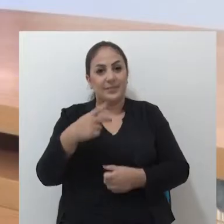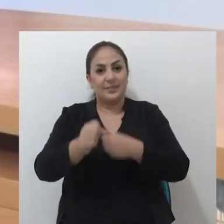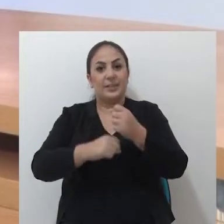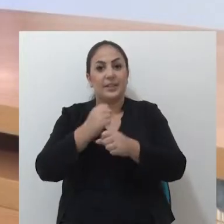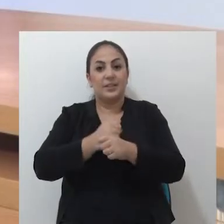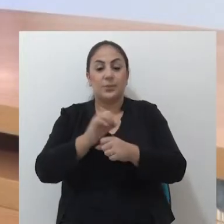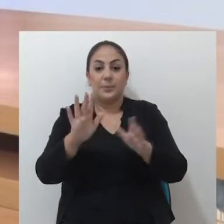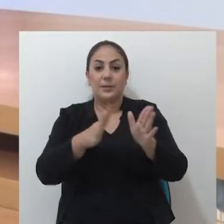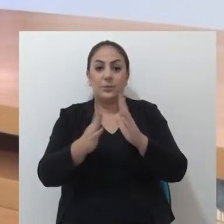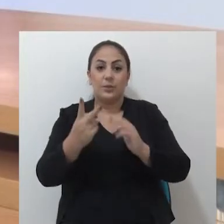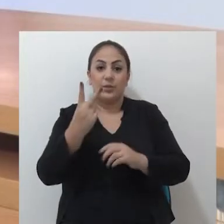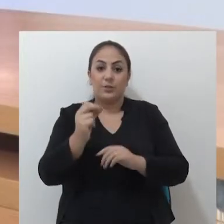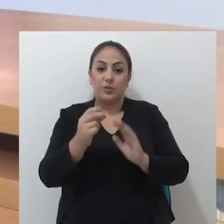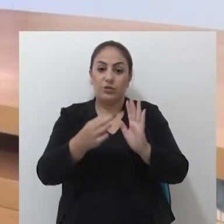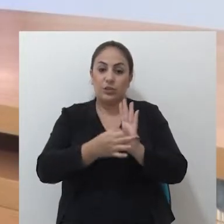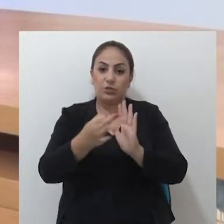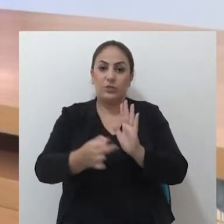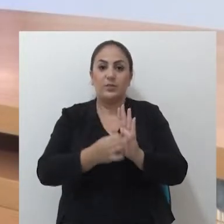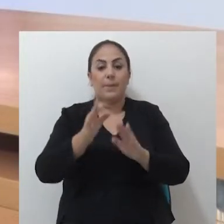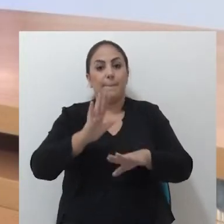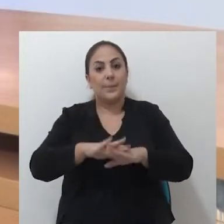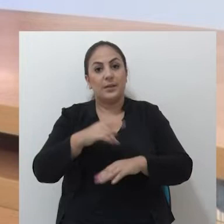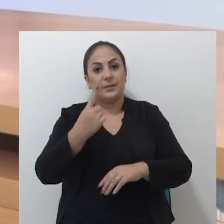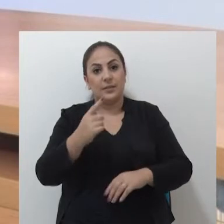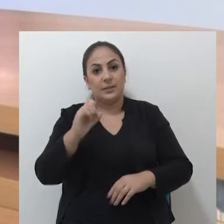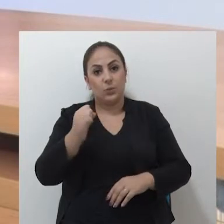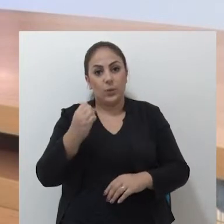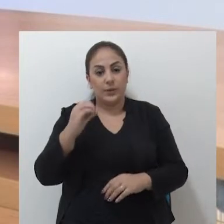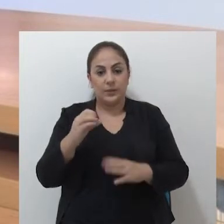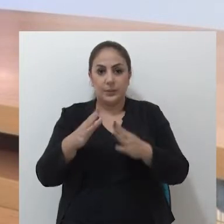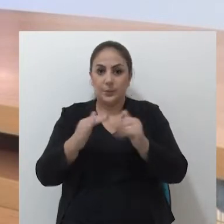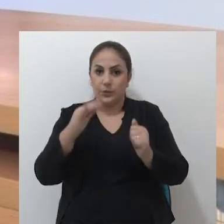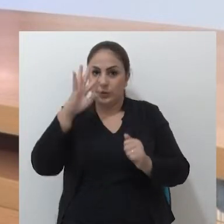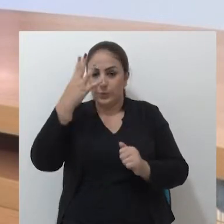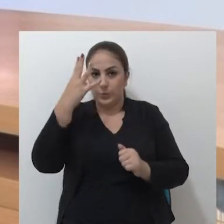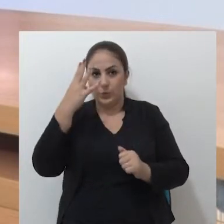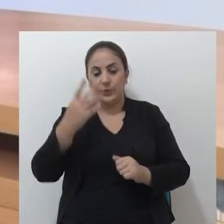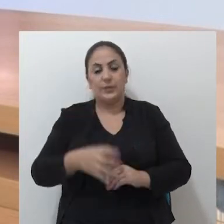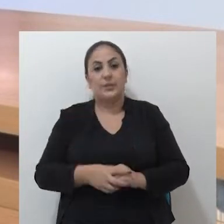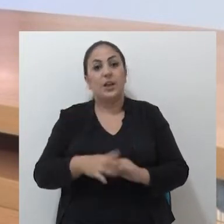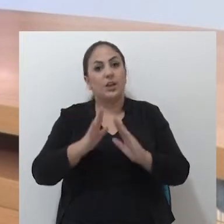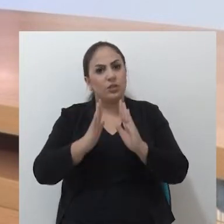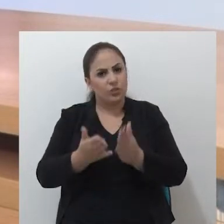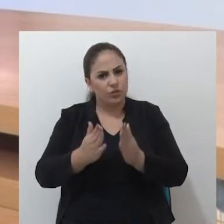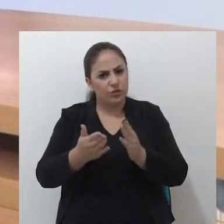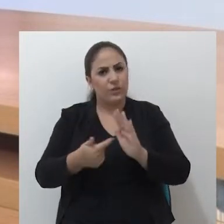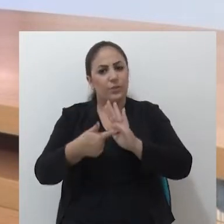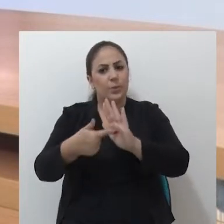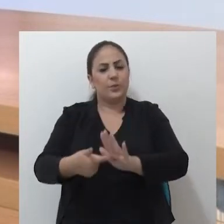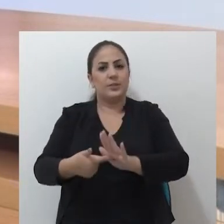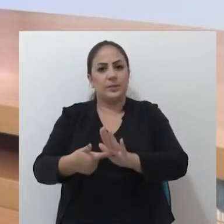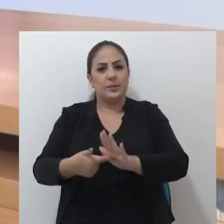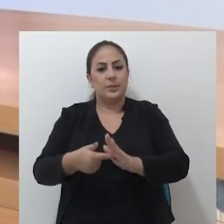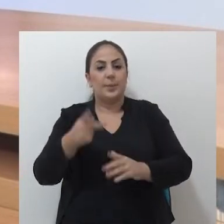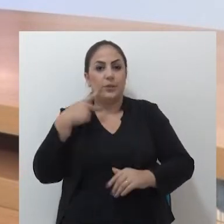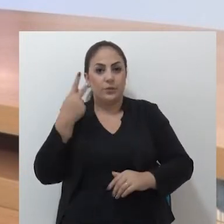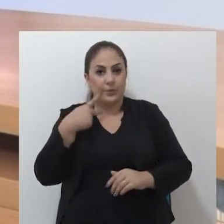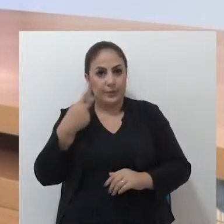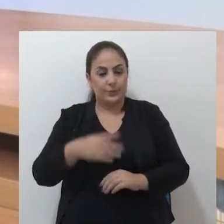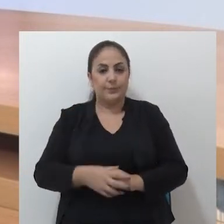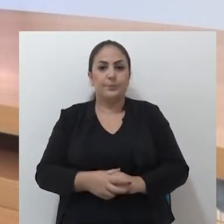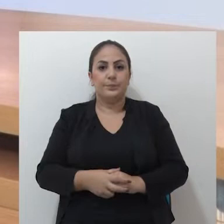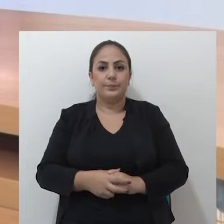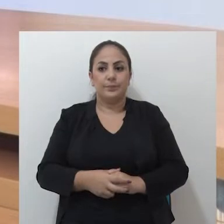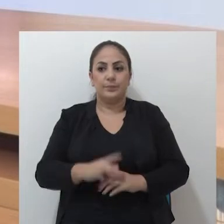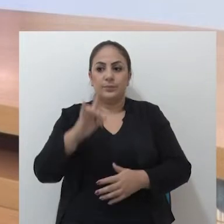Neste ano, cerca de 20 indicações e outros 180 pedidos de providências já foram apresentados